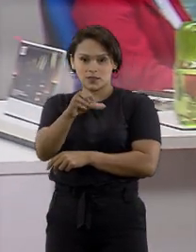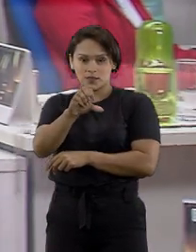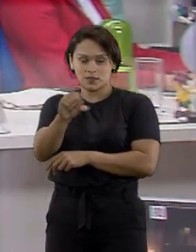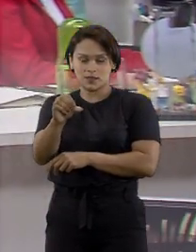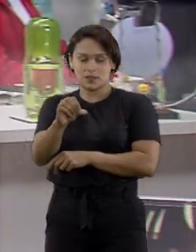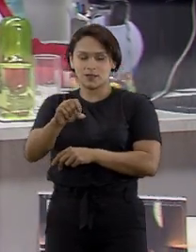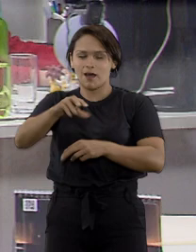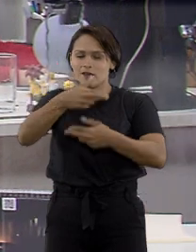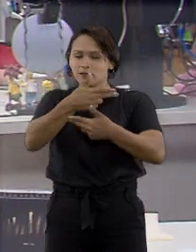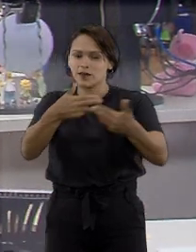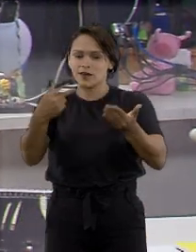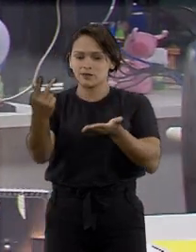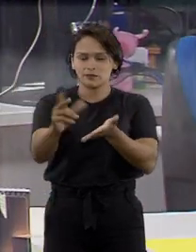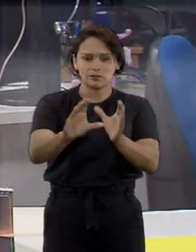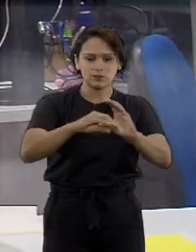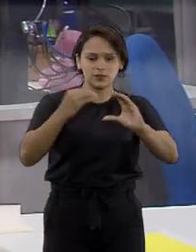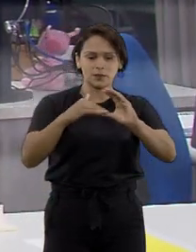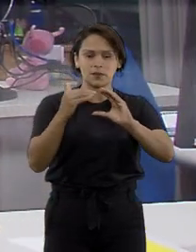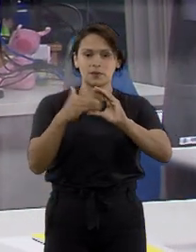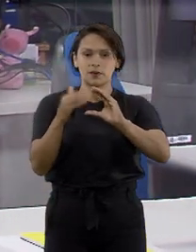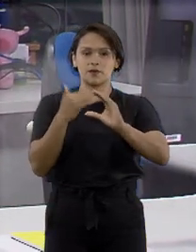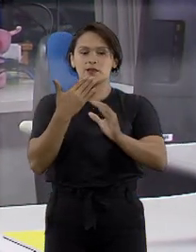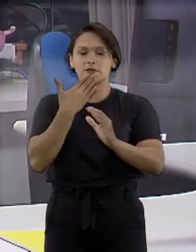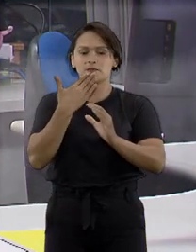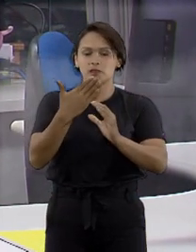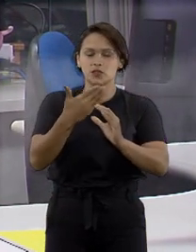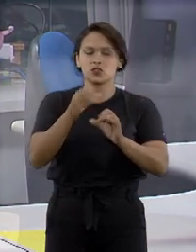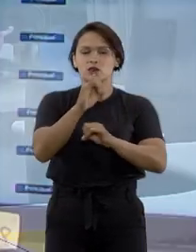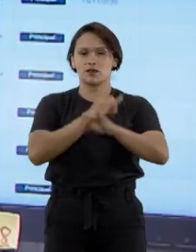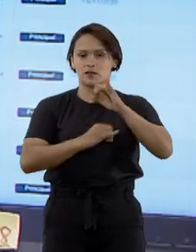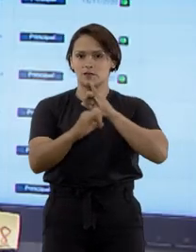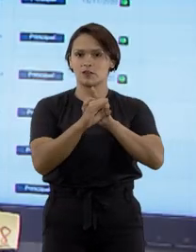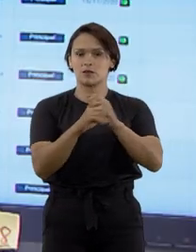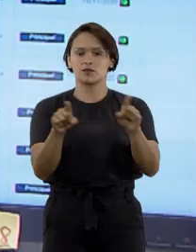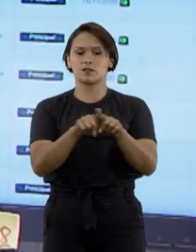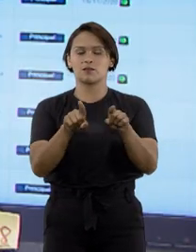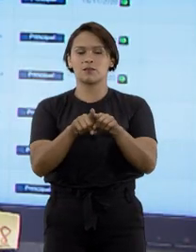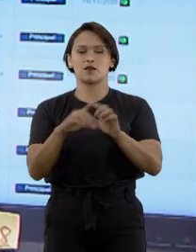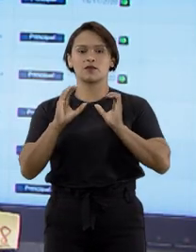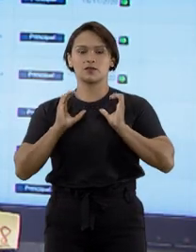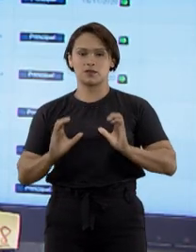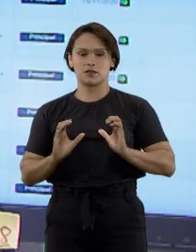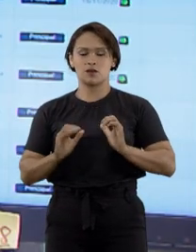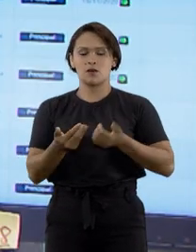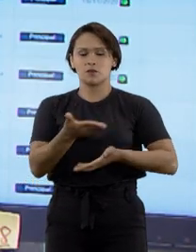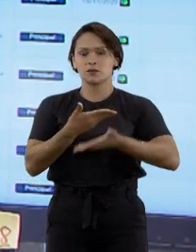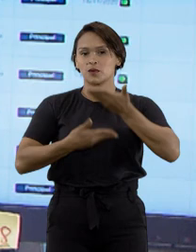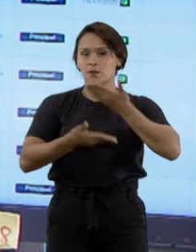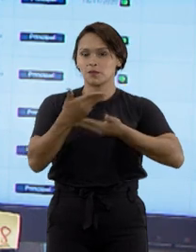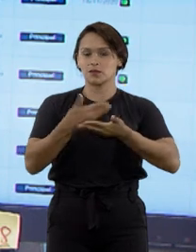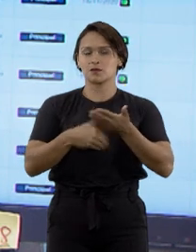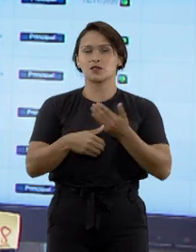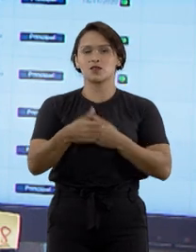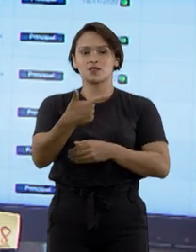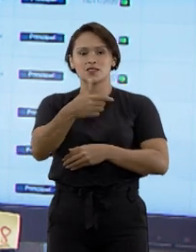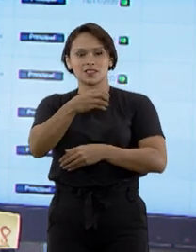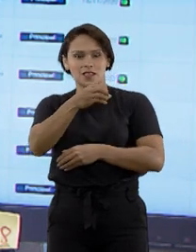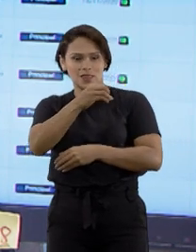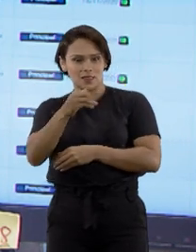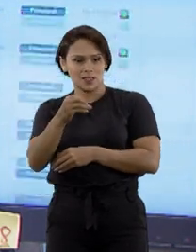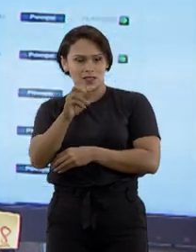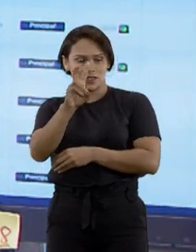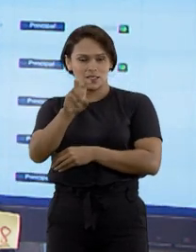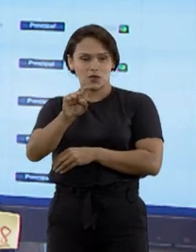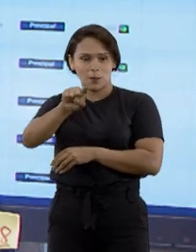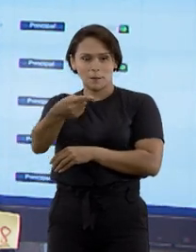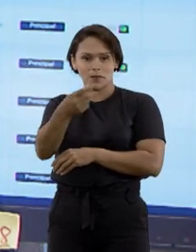136 pedidos pelo sistema de informação ao cidadão com a participação de quase 75 mil usuários nas